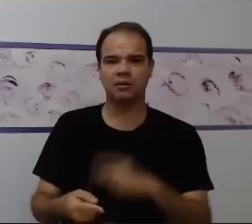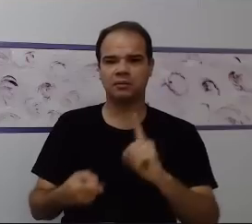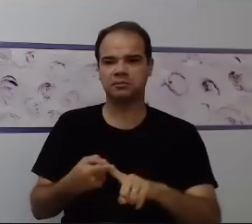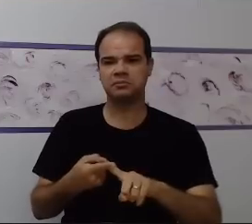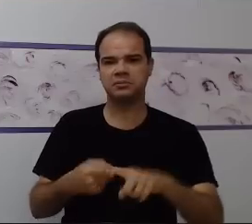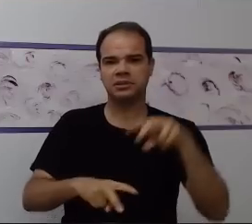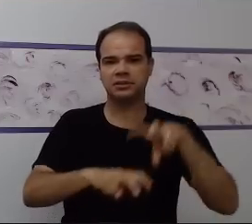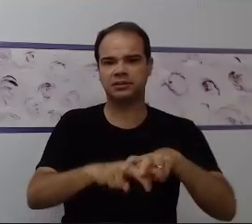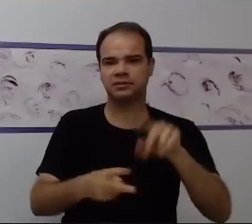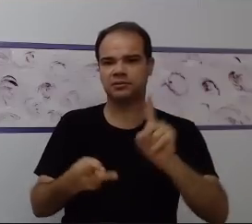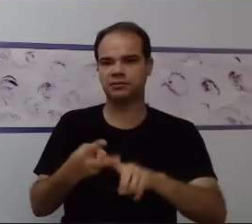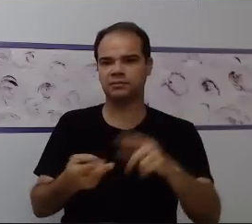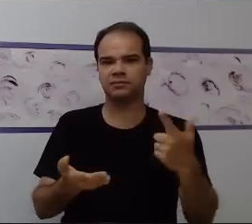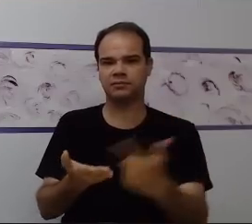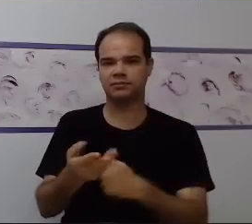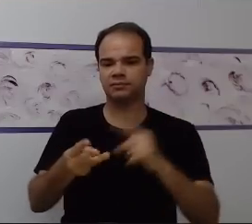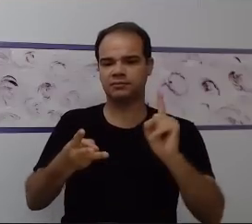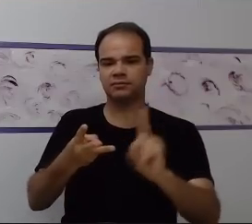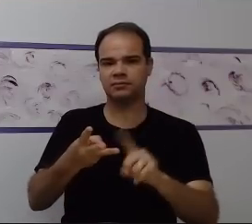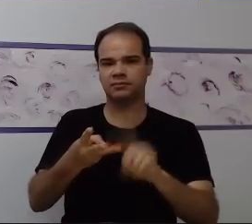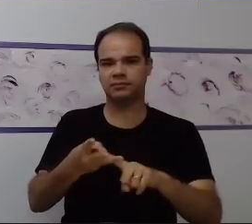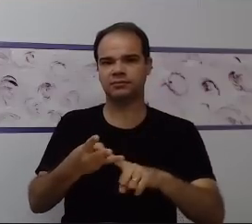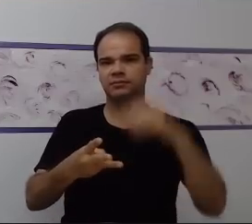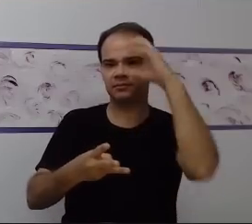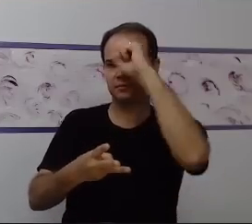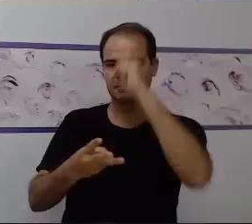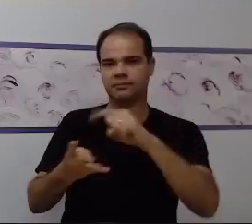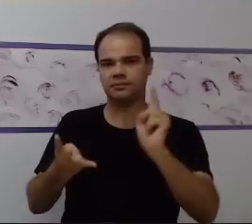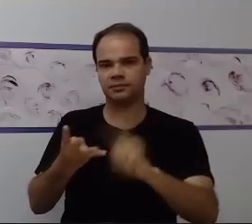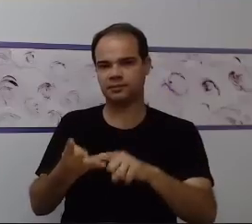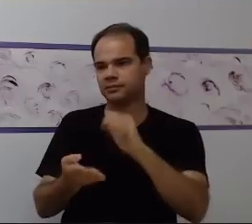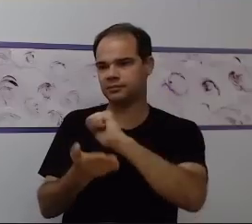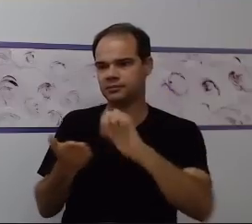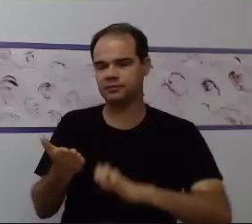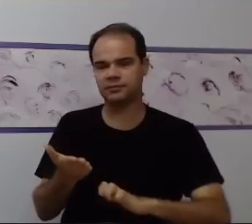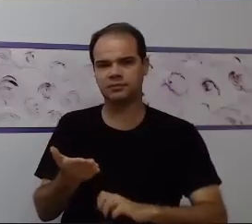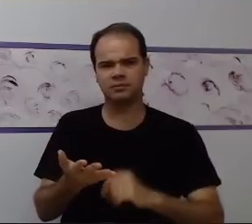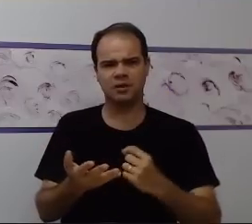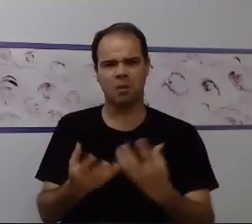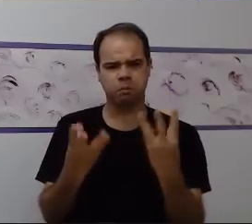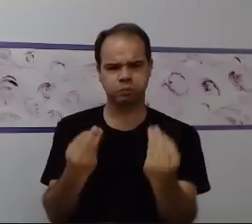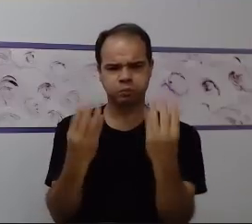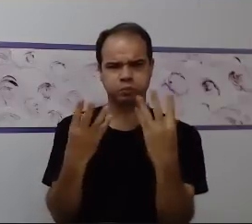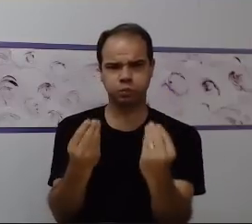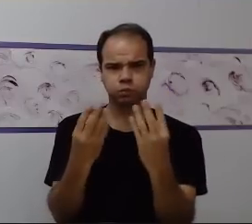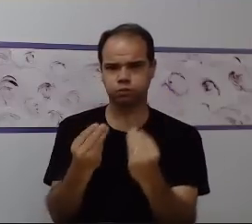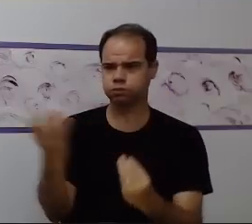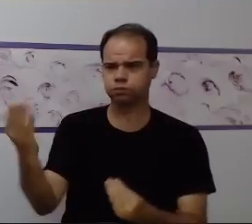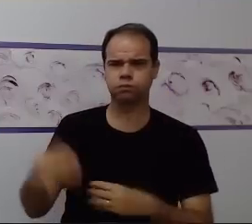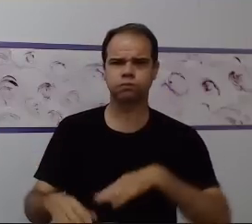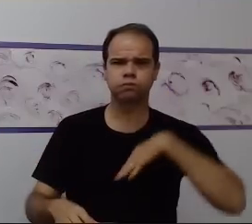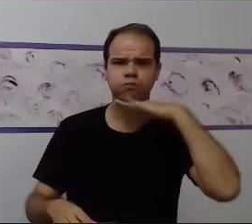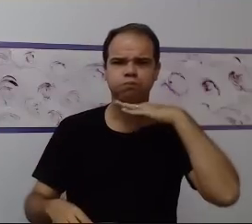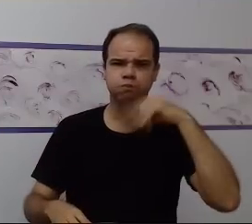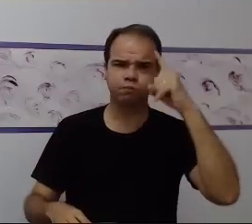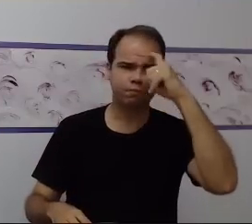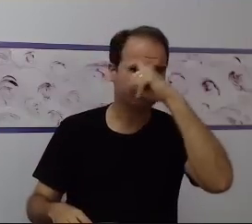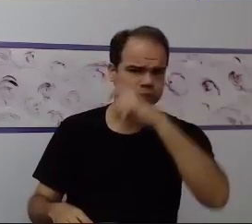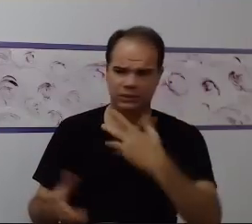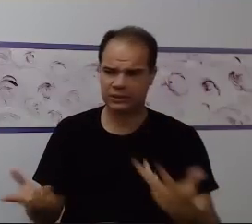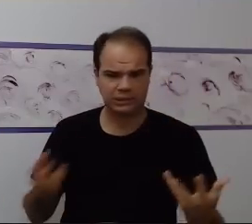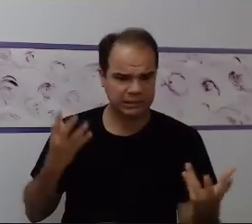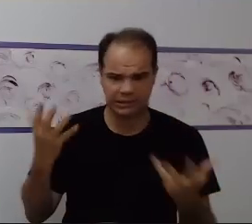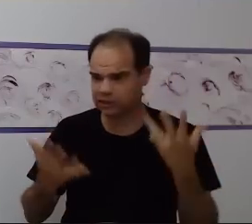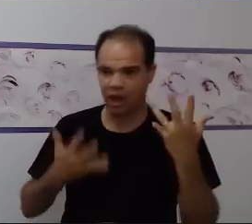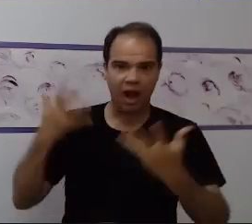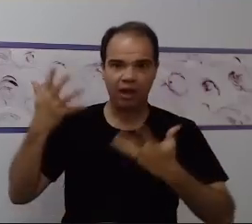criança. Se eu mostrar isso dentro do visual, o livro de português, eu pego a imagem do livro de português, a página que ele tem que